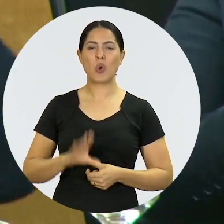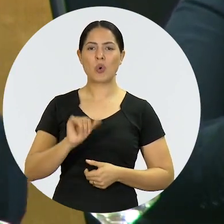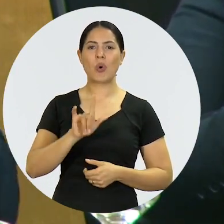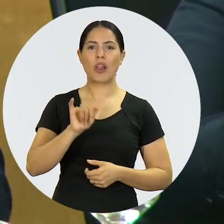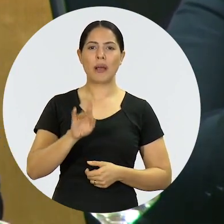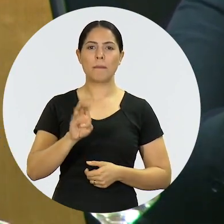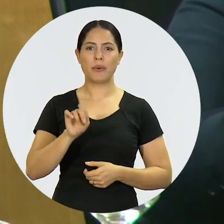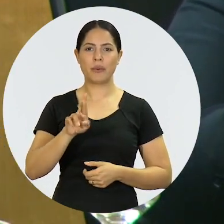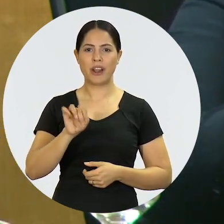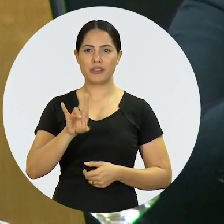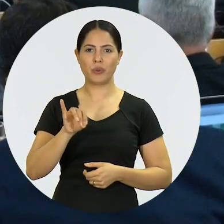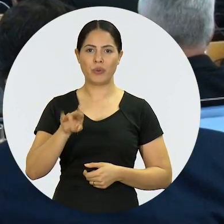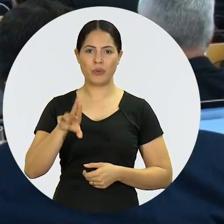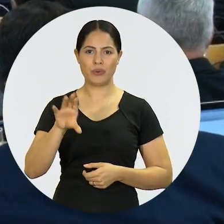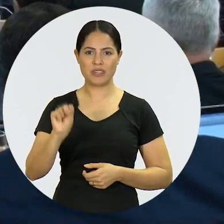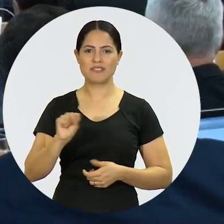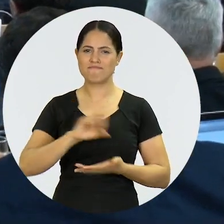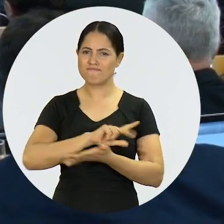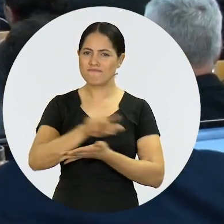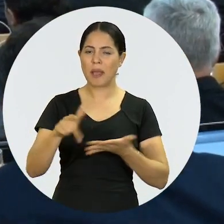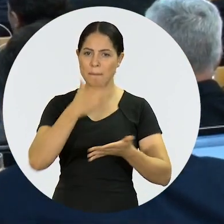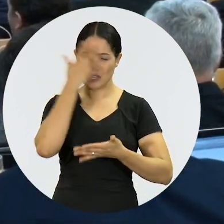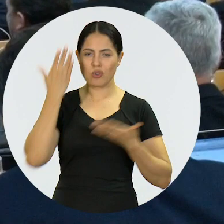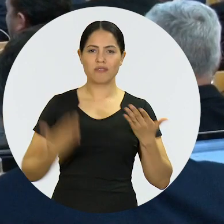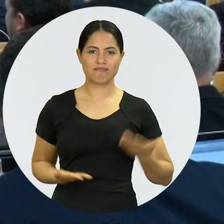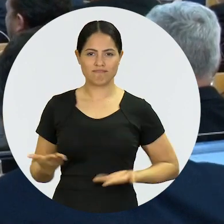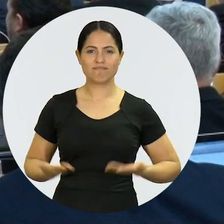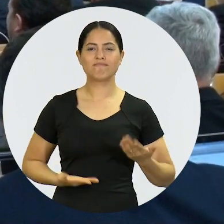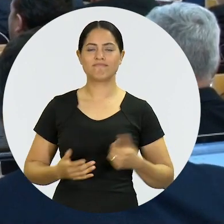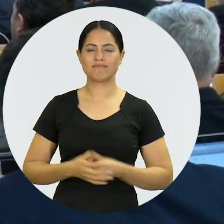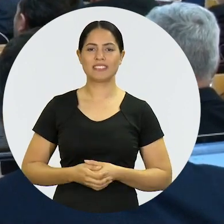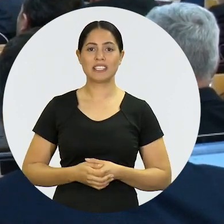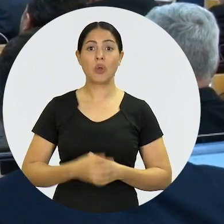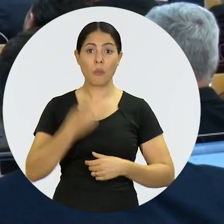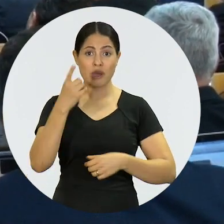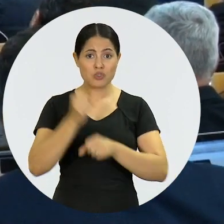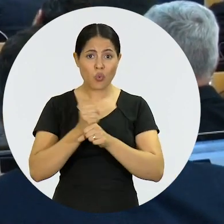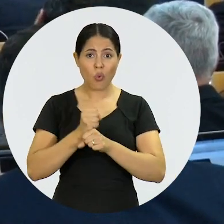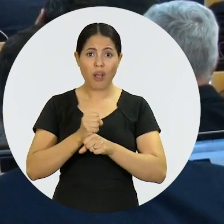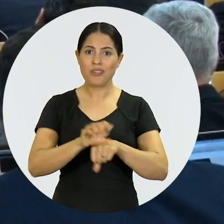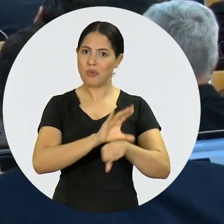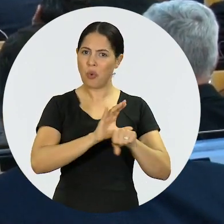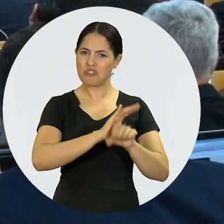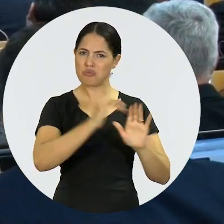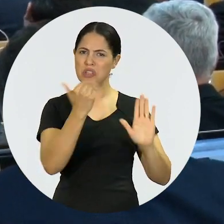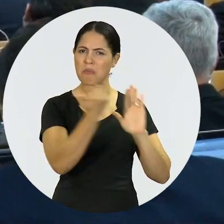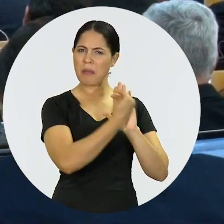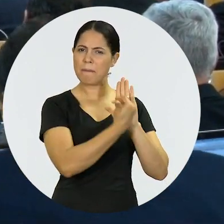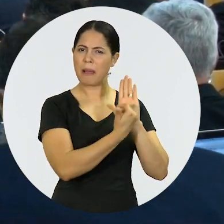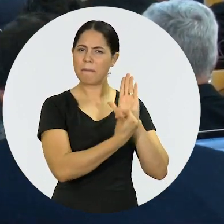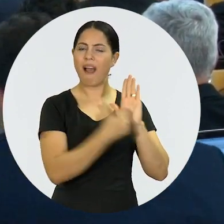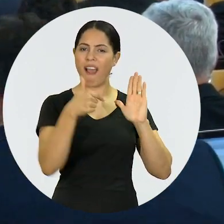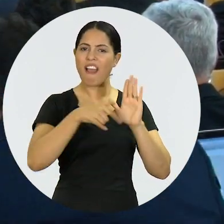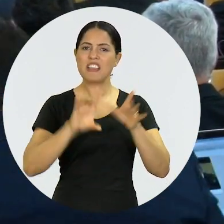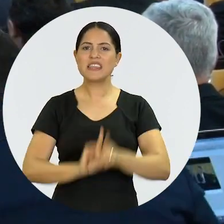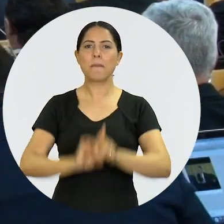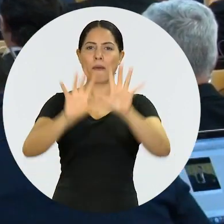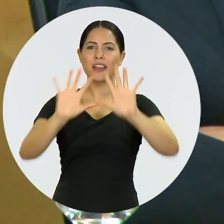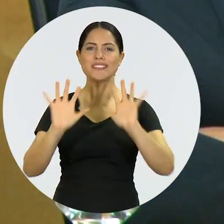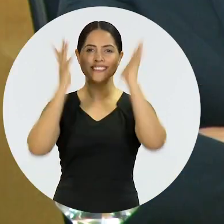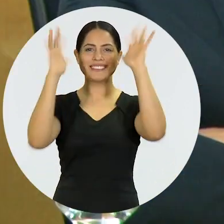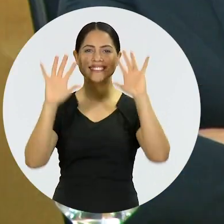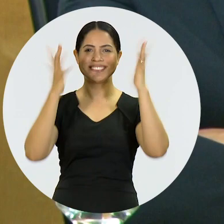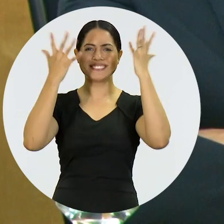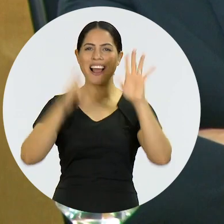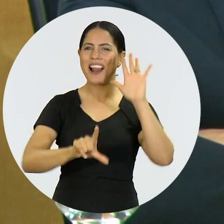colaboradores da OAB. Se nós estamos hoje comemorando mais um ano da Constituição Federal, nós estamos aqui comemorando o